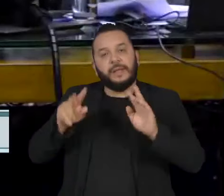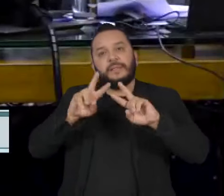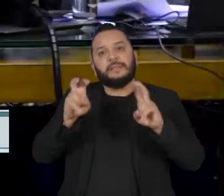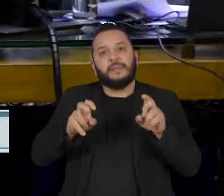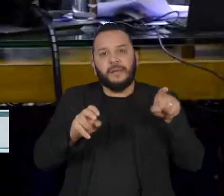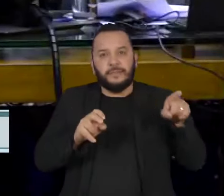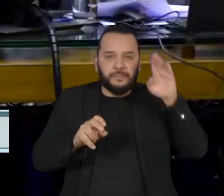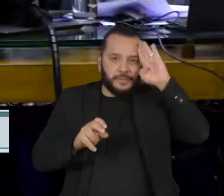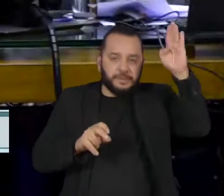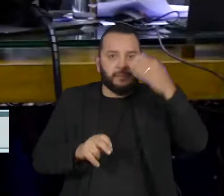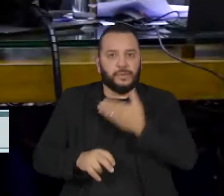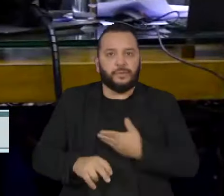prioritárias do governo.